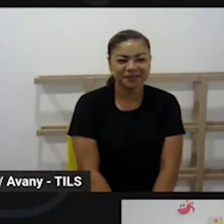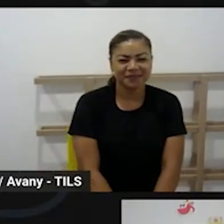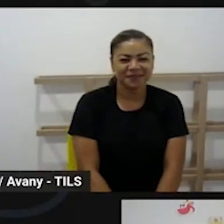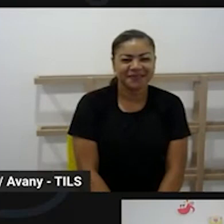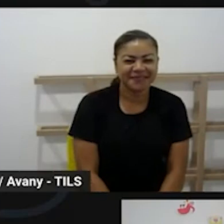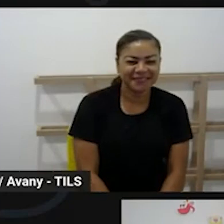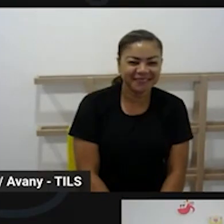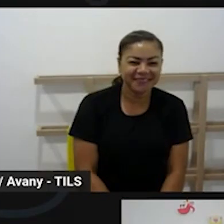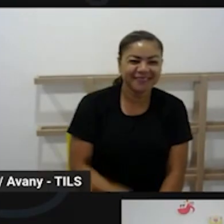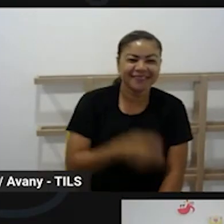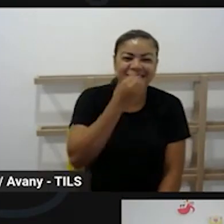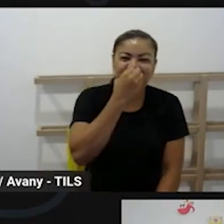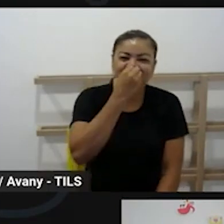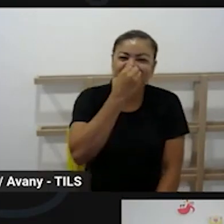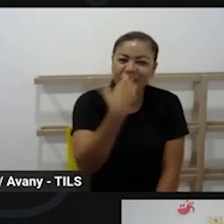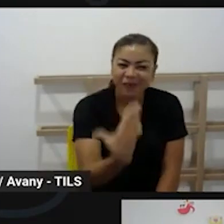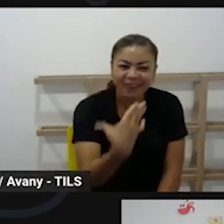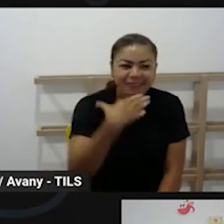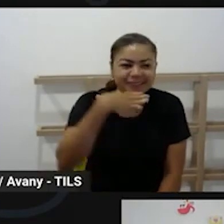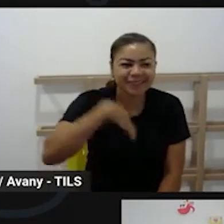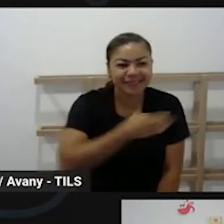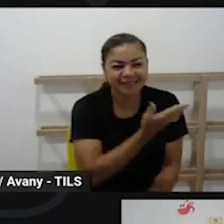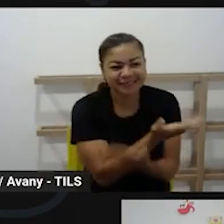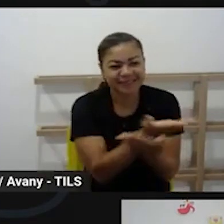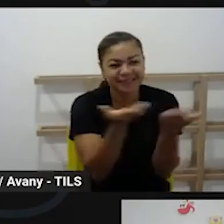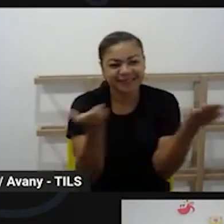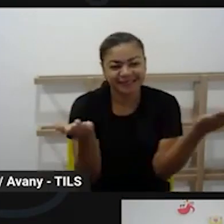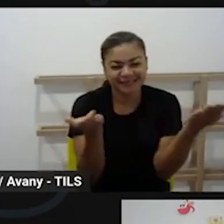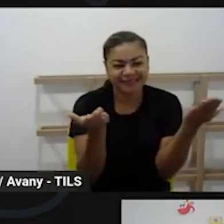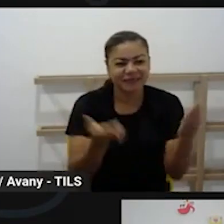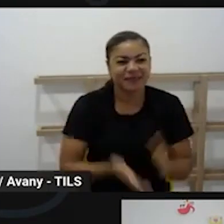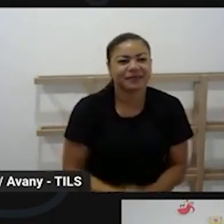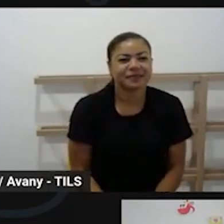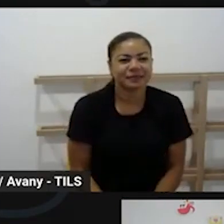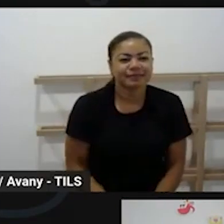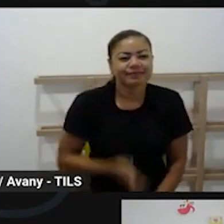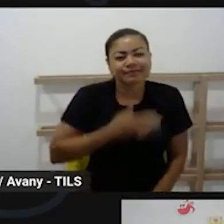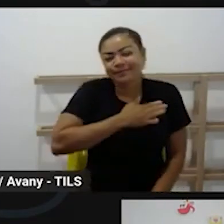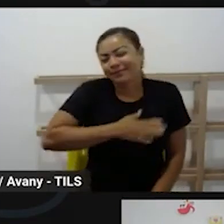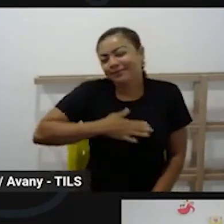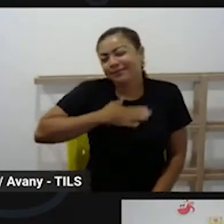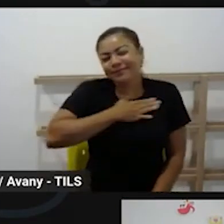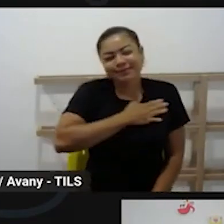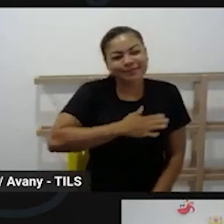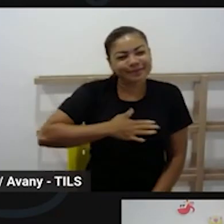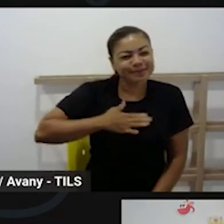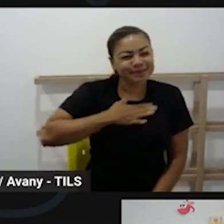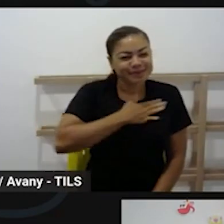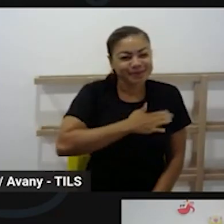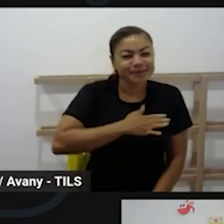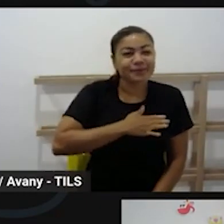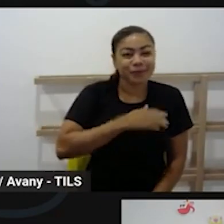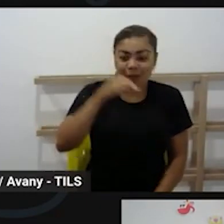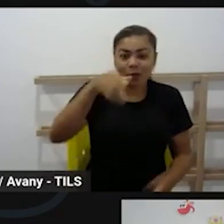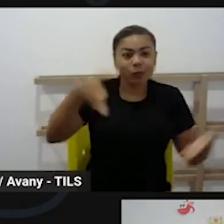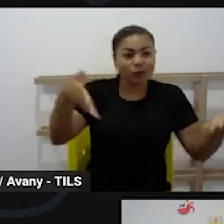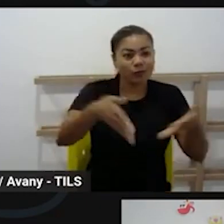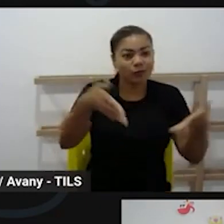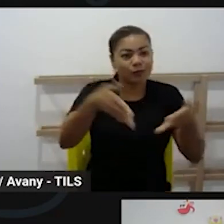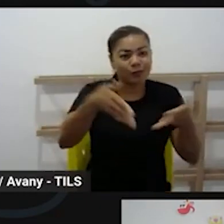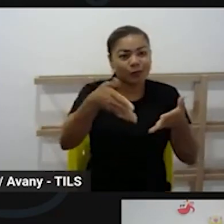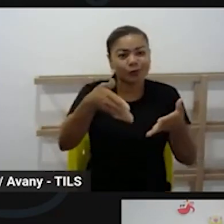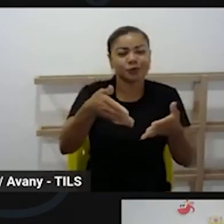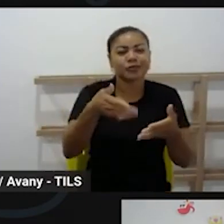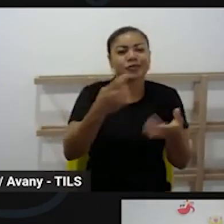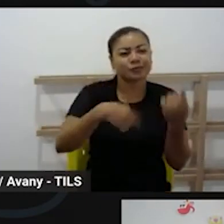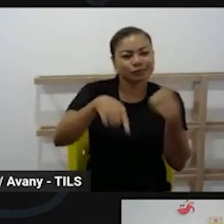Boa tarde, boa tarde para todos. É com grande prazer que a gente tem esse encontro formativo do